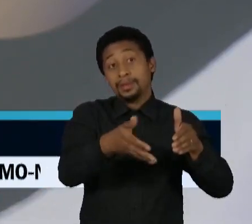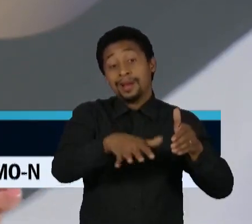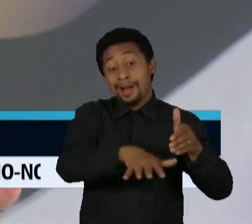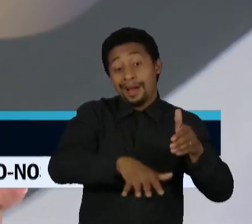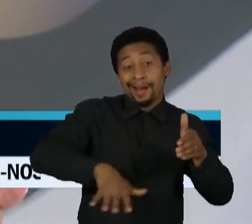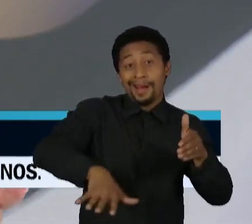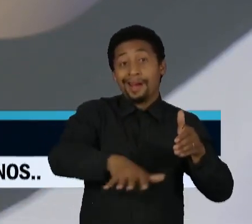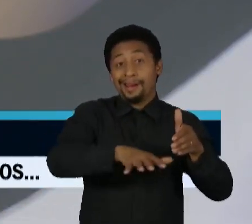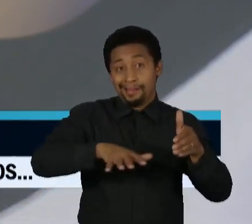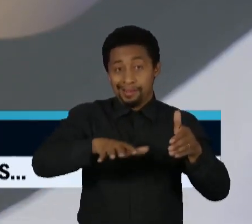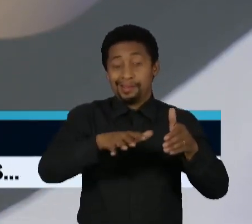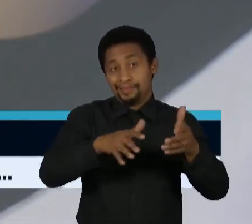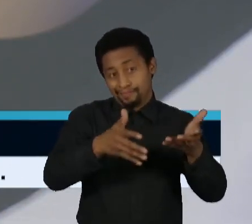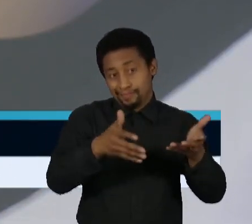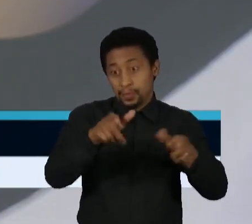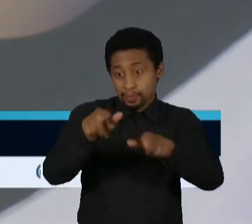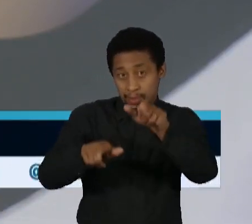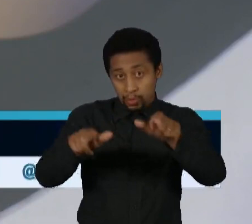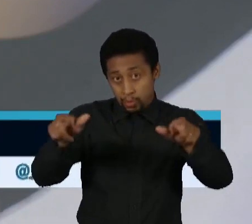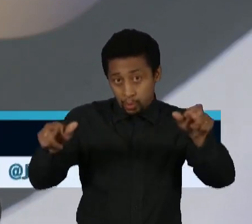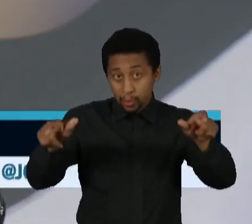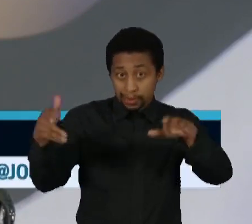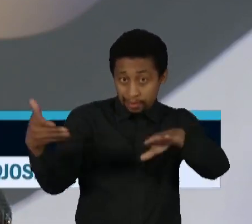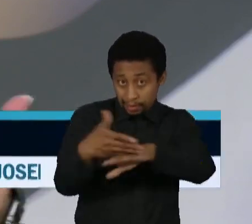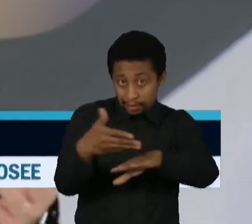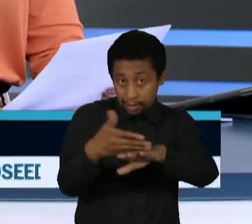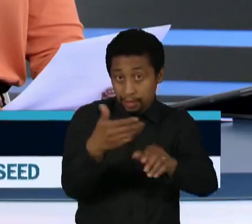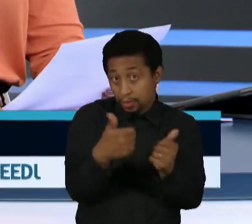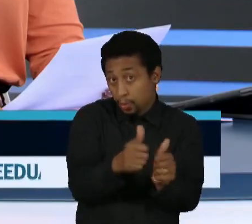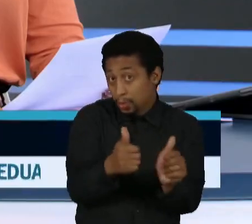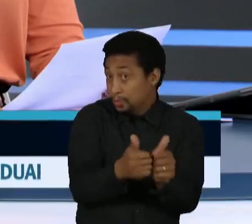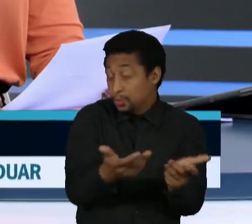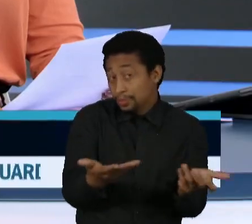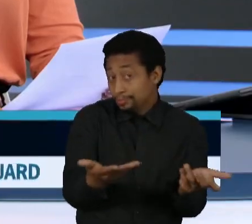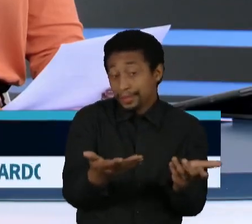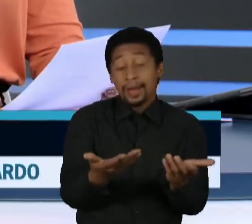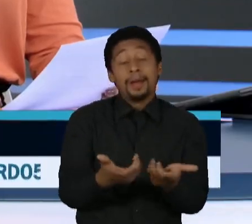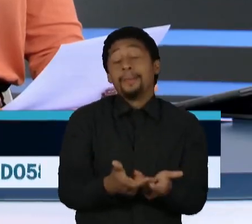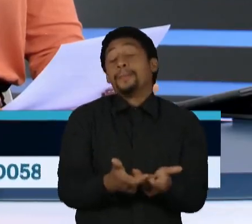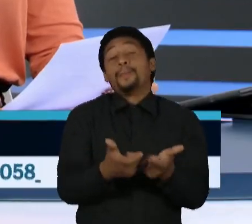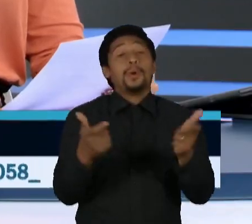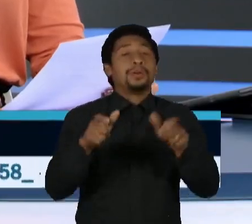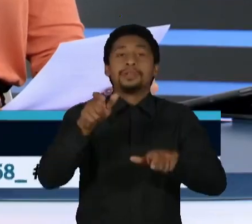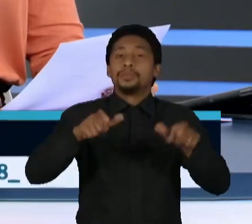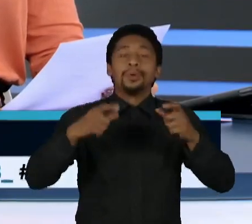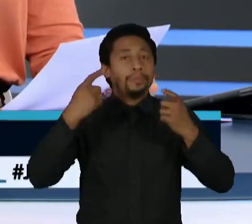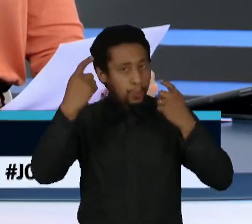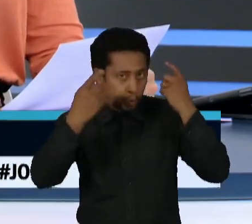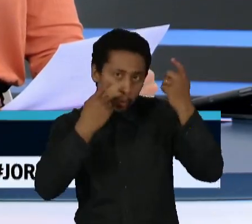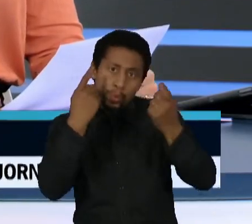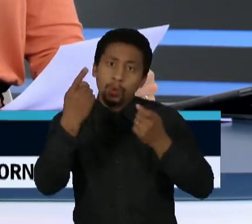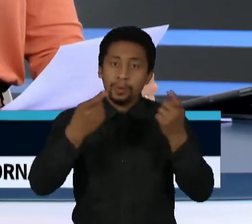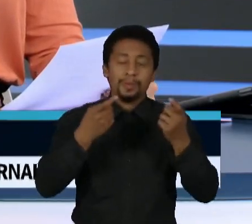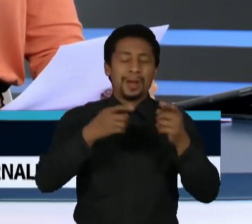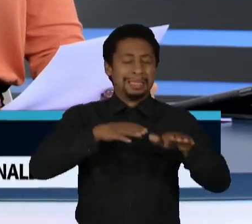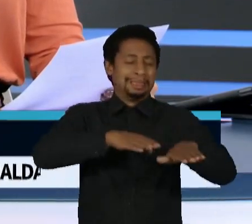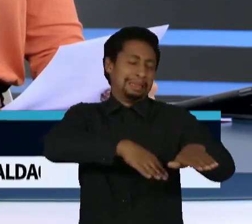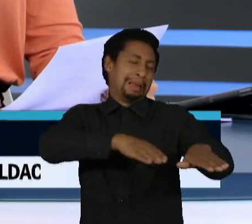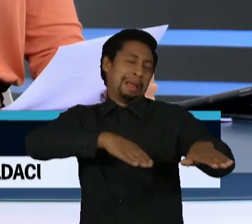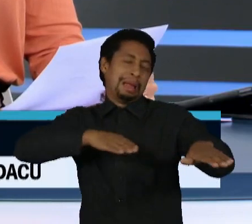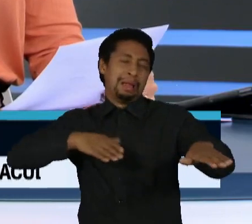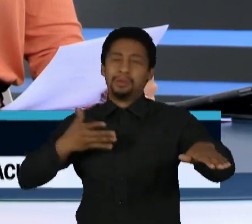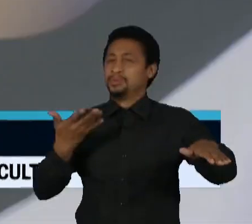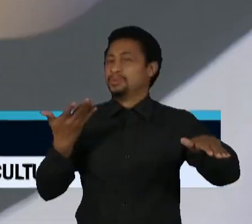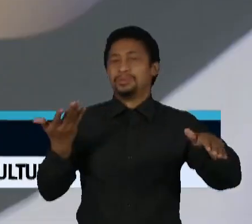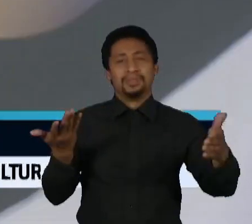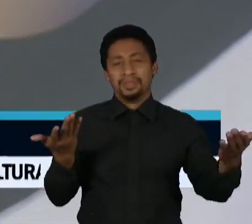público consumidor. Então, a gente sabe que as pessoas se preocupam com mobilidade urbana, não necessariamente o carro popular